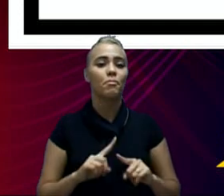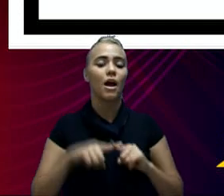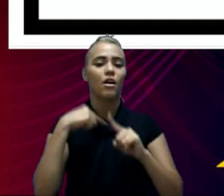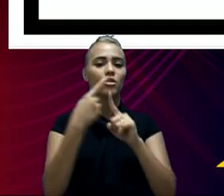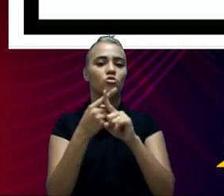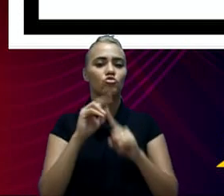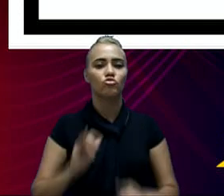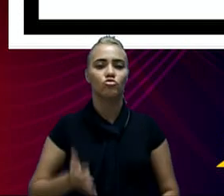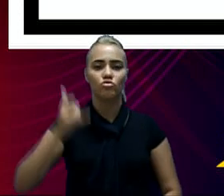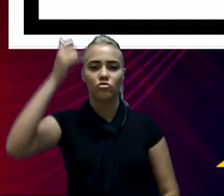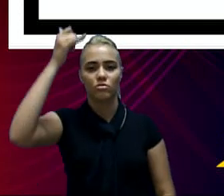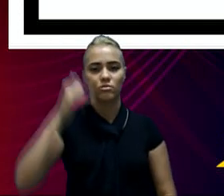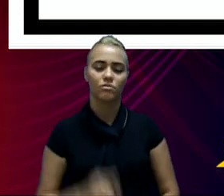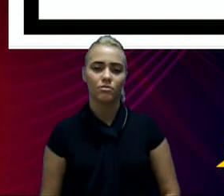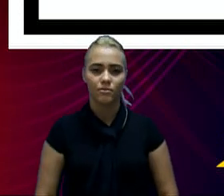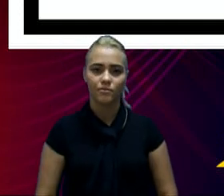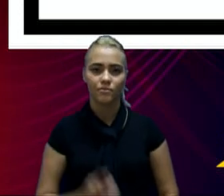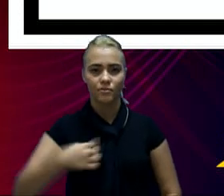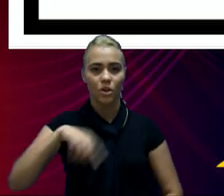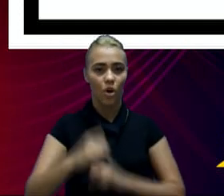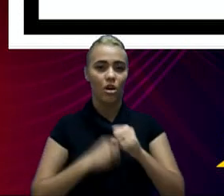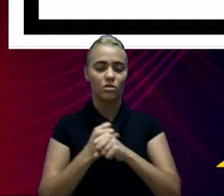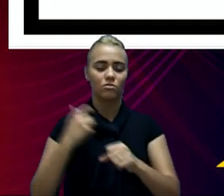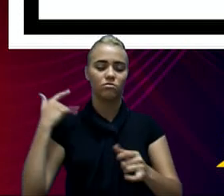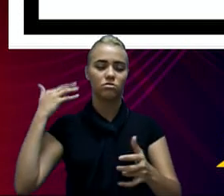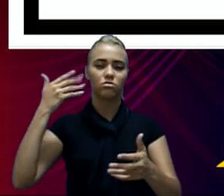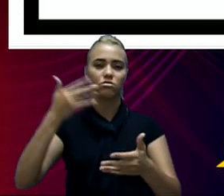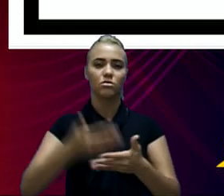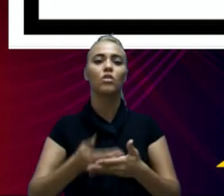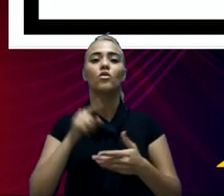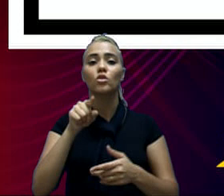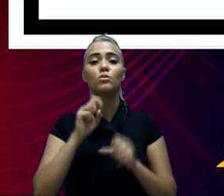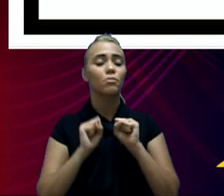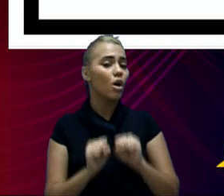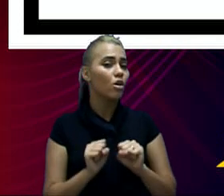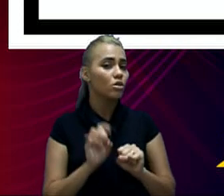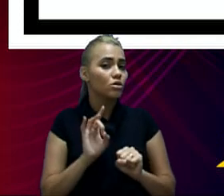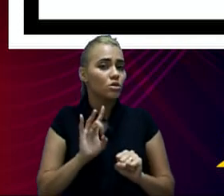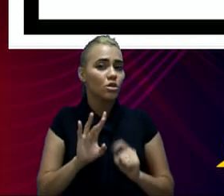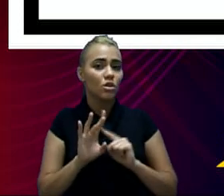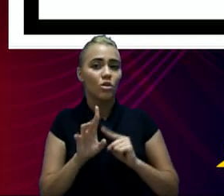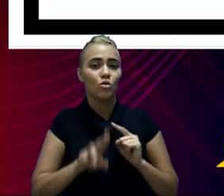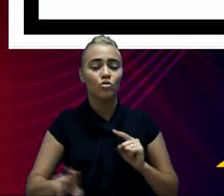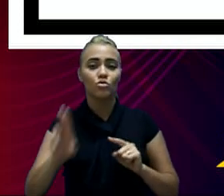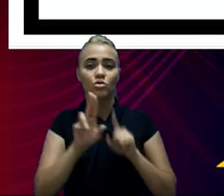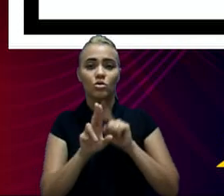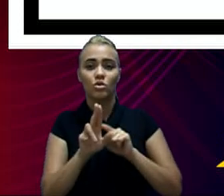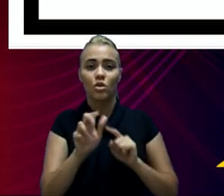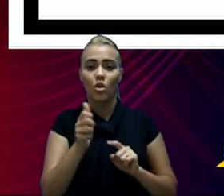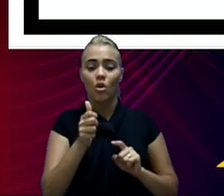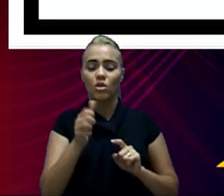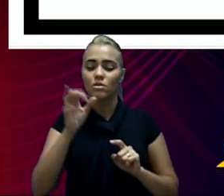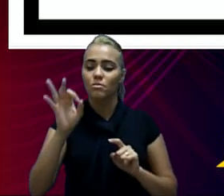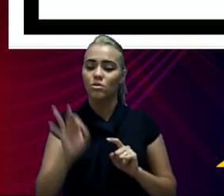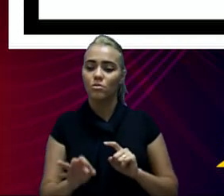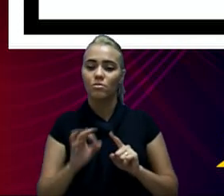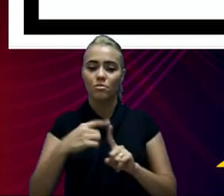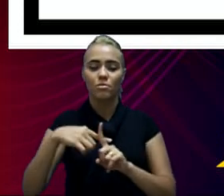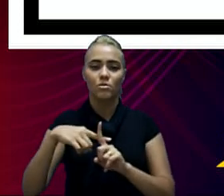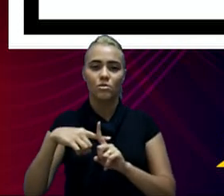e encargos. Então, no decorrer do ano, você só pode se utilizar de 11,5%